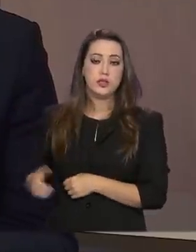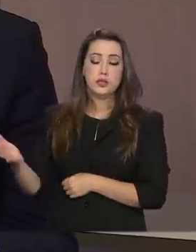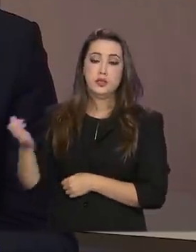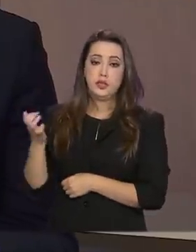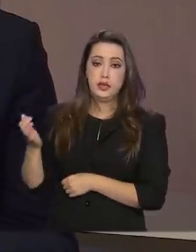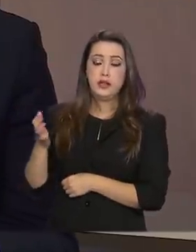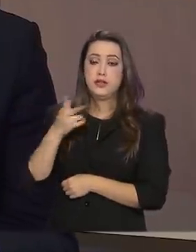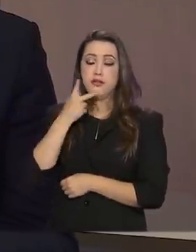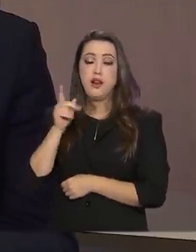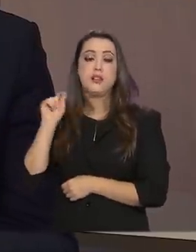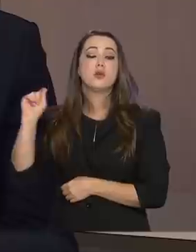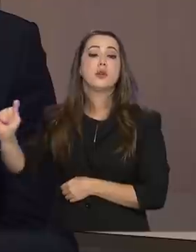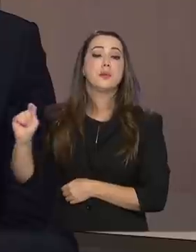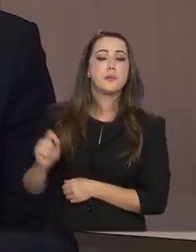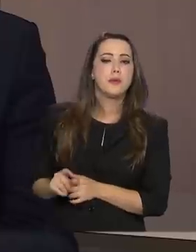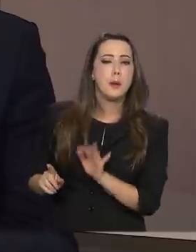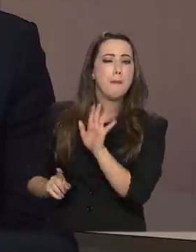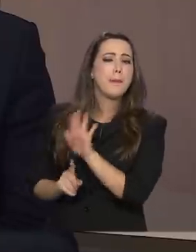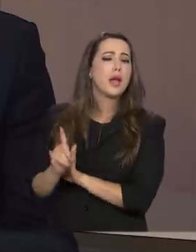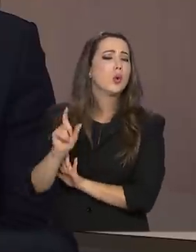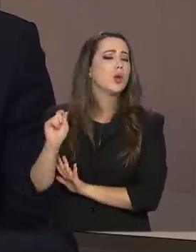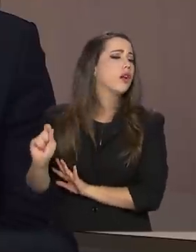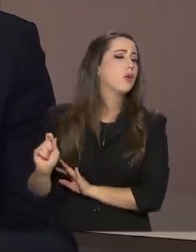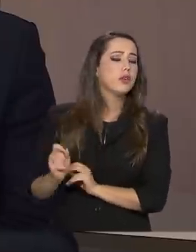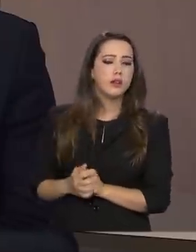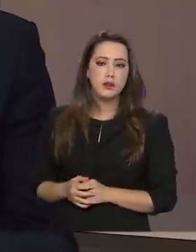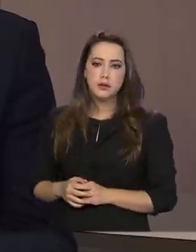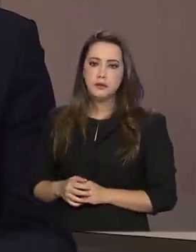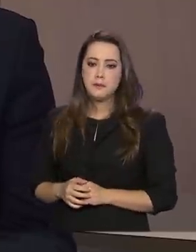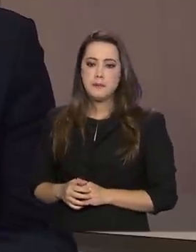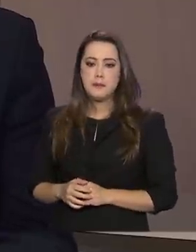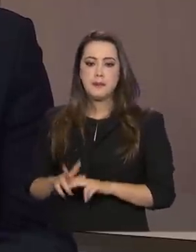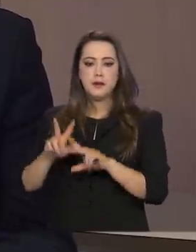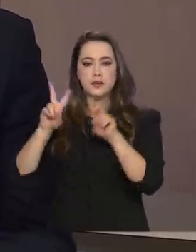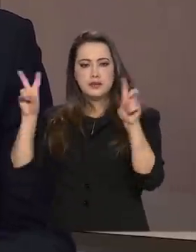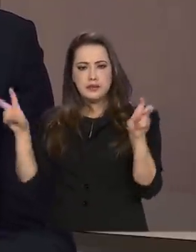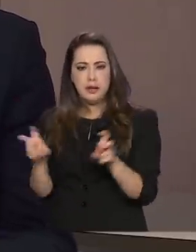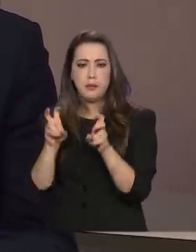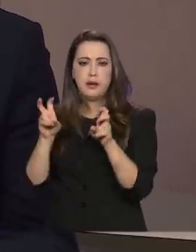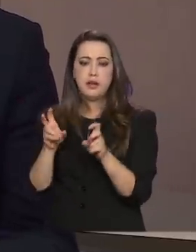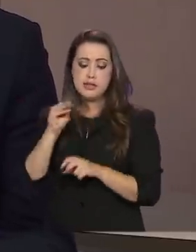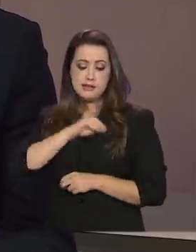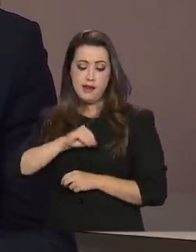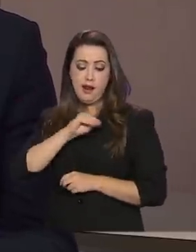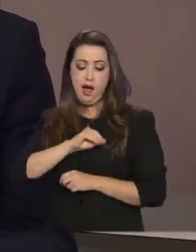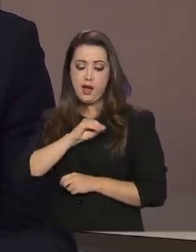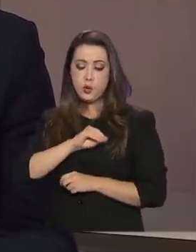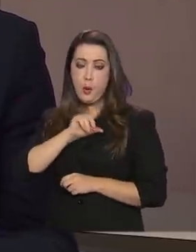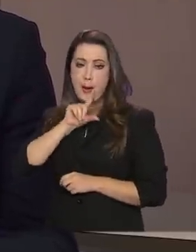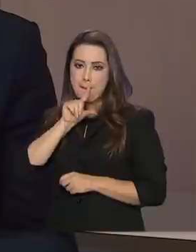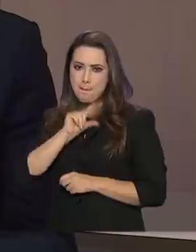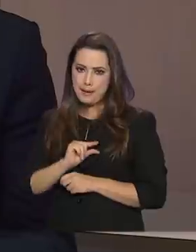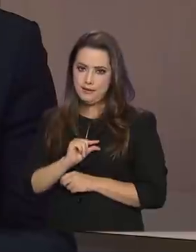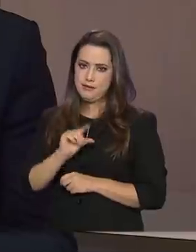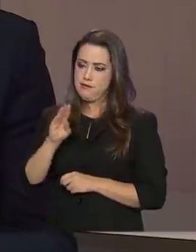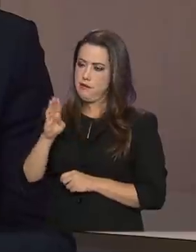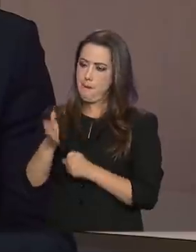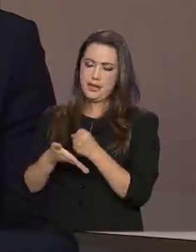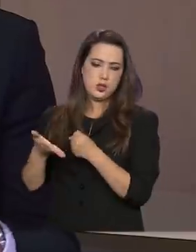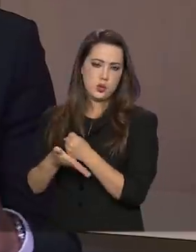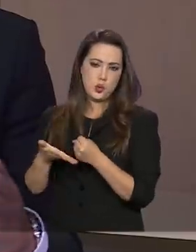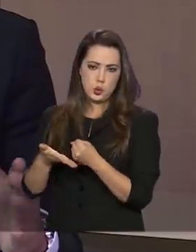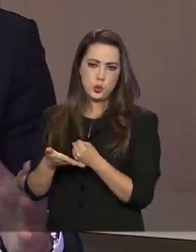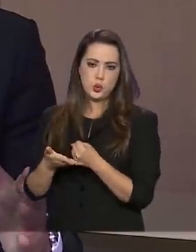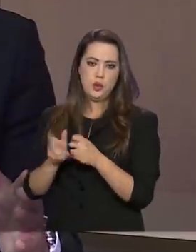conversar com o senhor um pouquinho e perguntar em relação a uma renda básica, por exemplo. Isso é possível? Ou